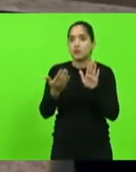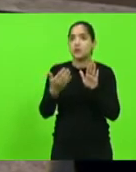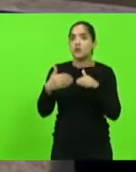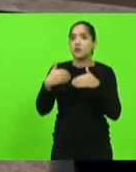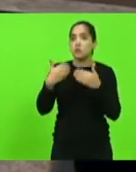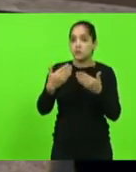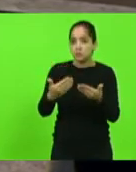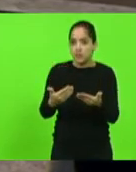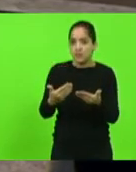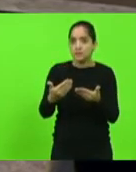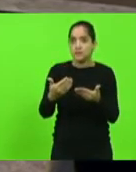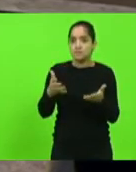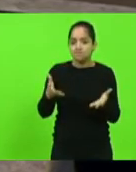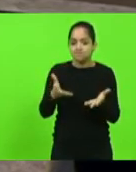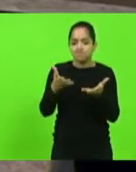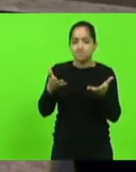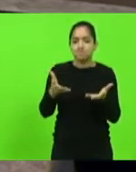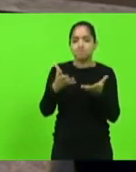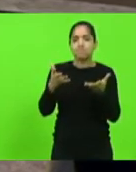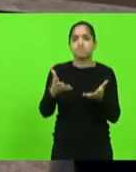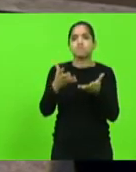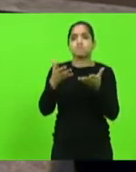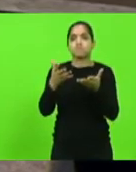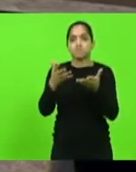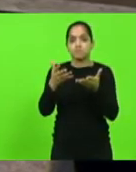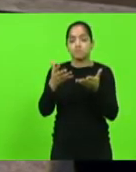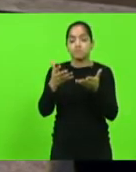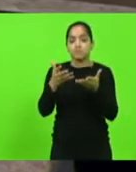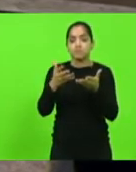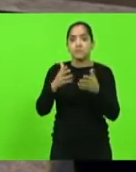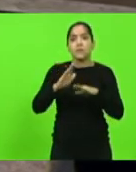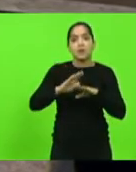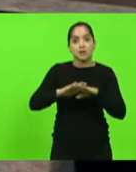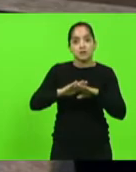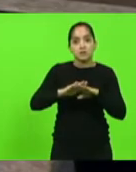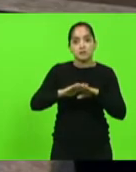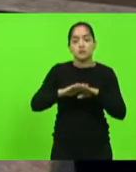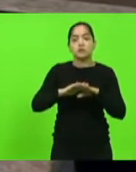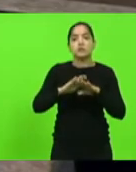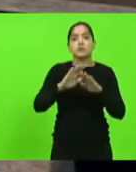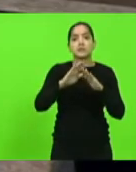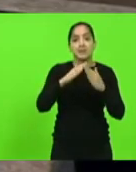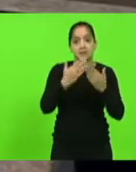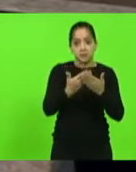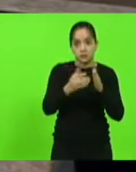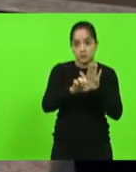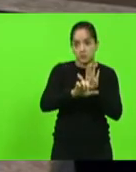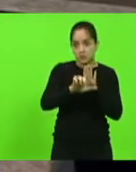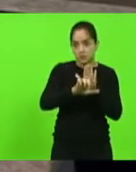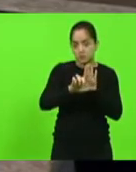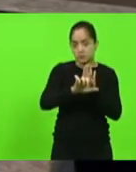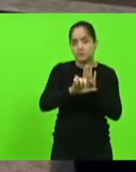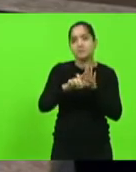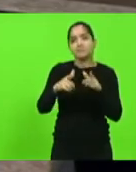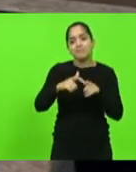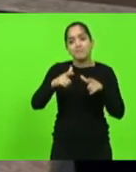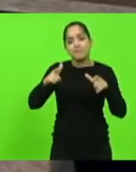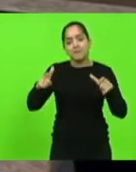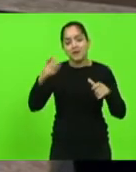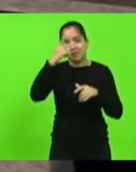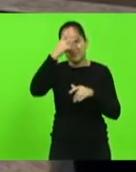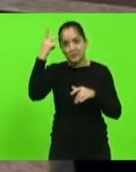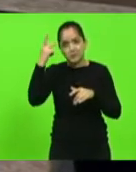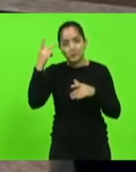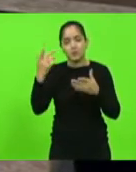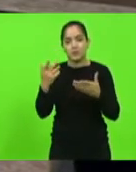capilaridade nós dermos às ações da Escola do Legislativo, maior vai ser o número de pessoas que nós vamos